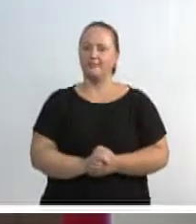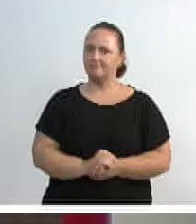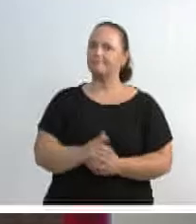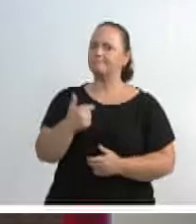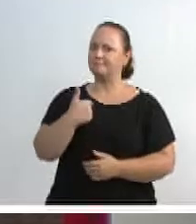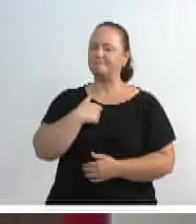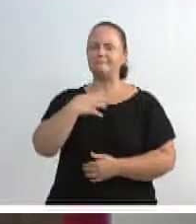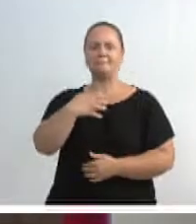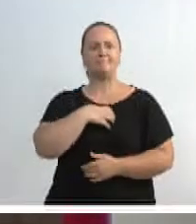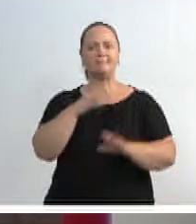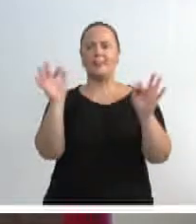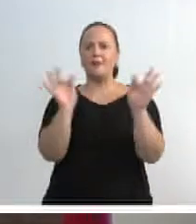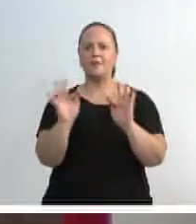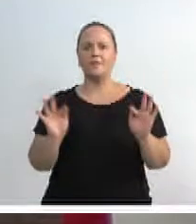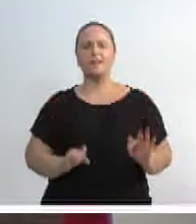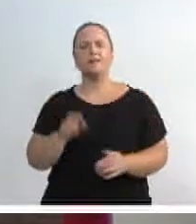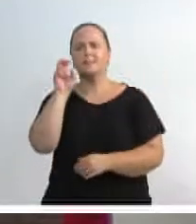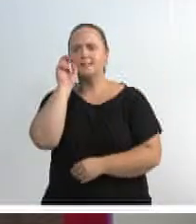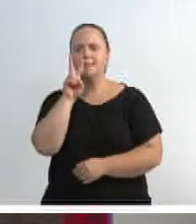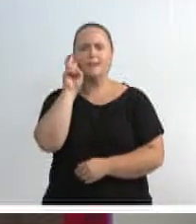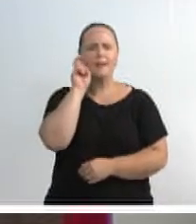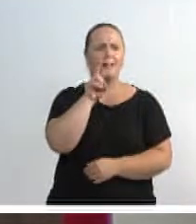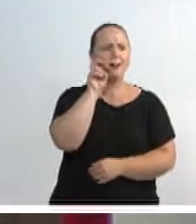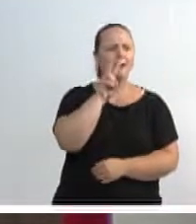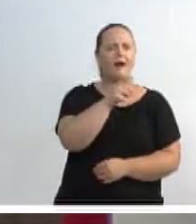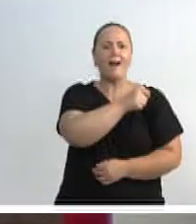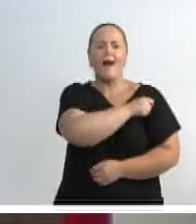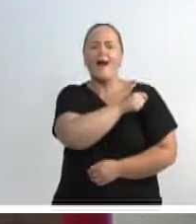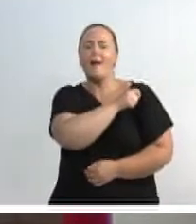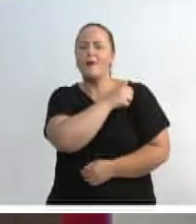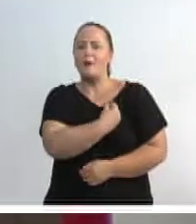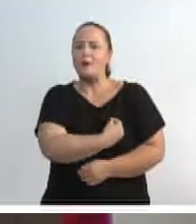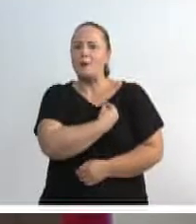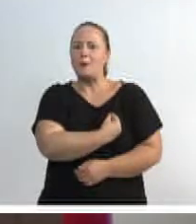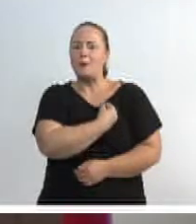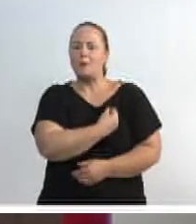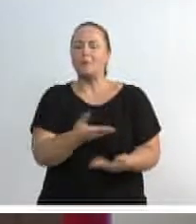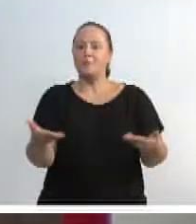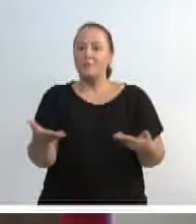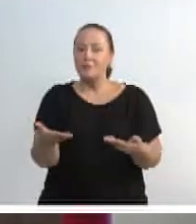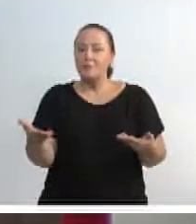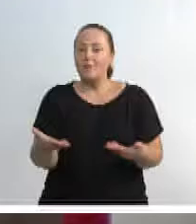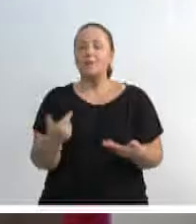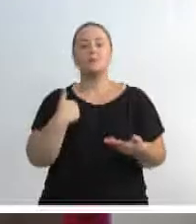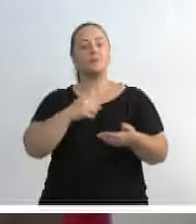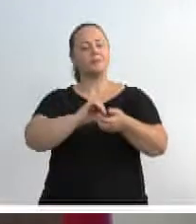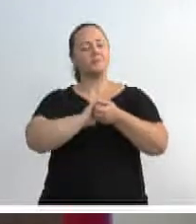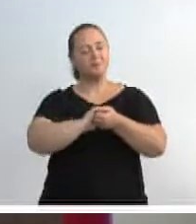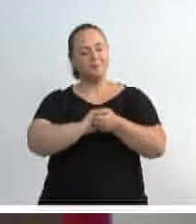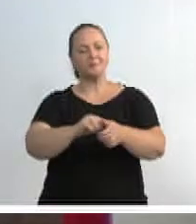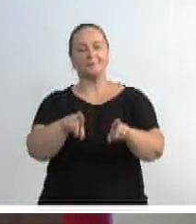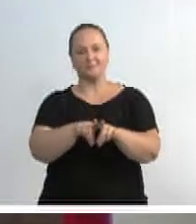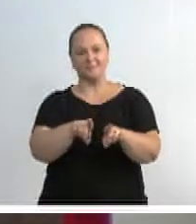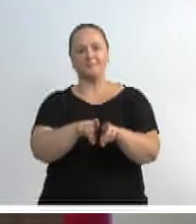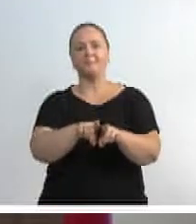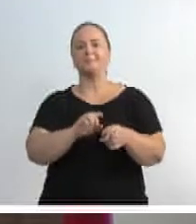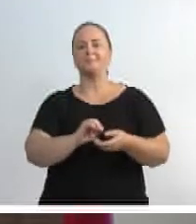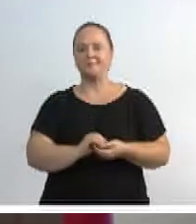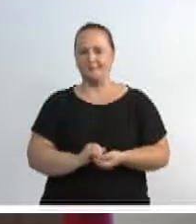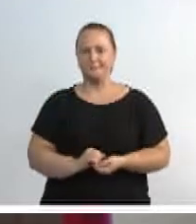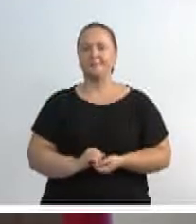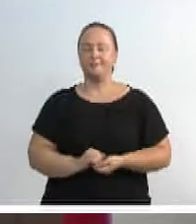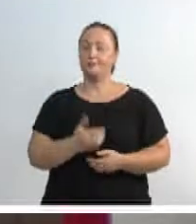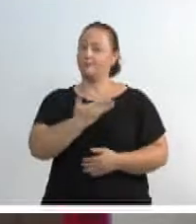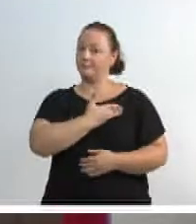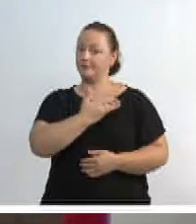de ver aqui presentes alguns alunos meus na universidade que estão aqui presentes, dos quais também cumprimento. Quanto aos meus amigos,